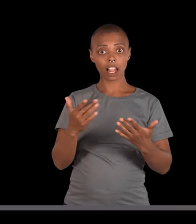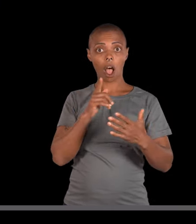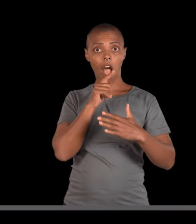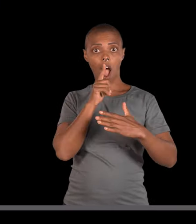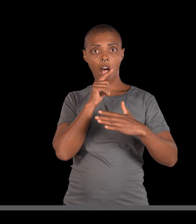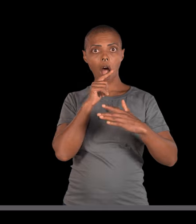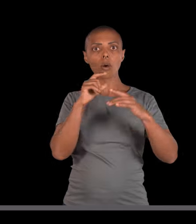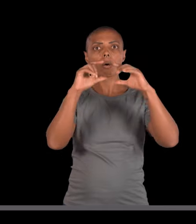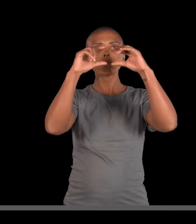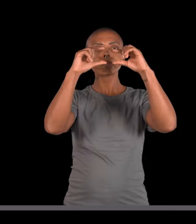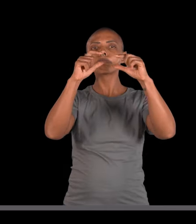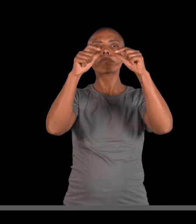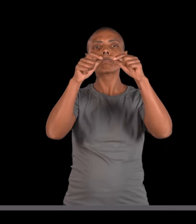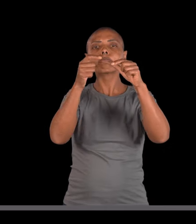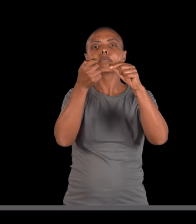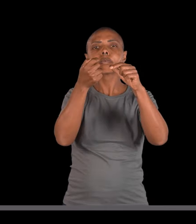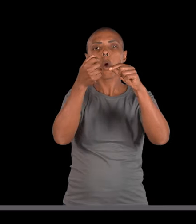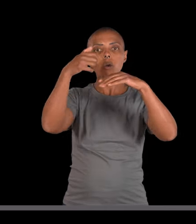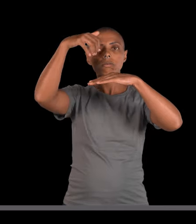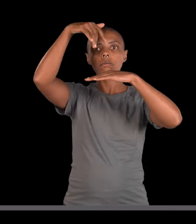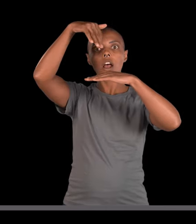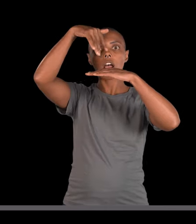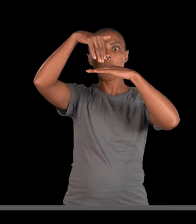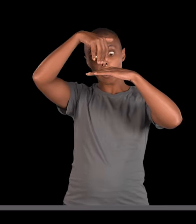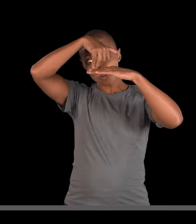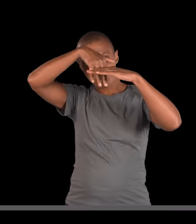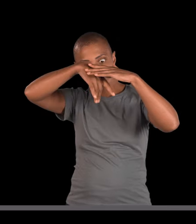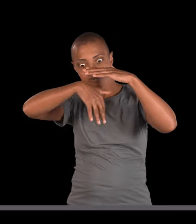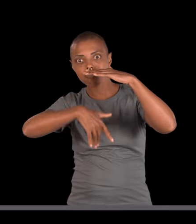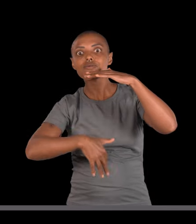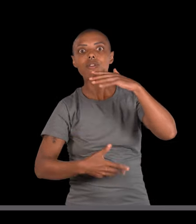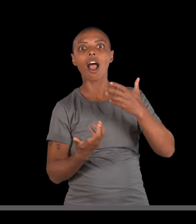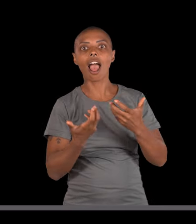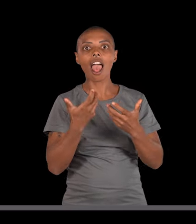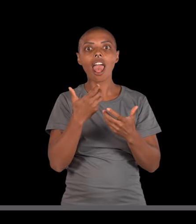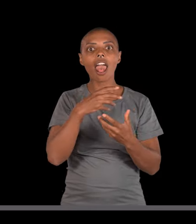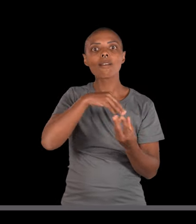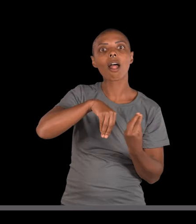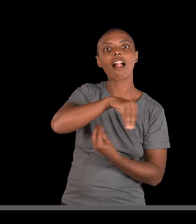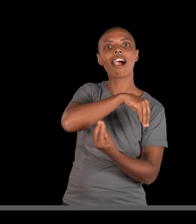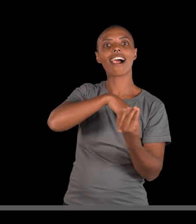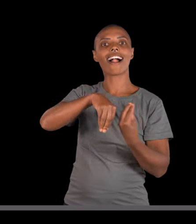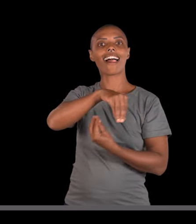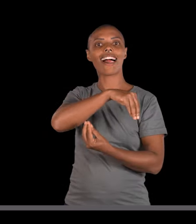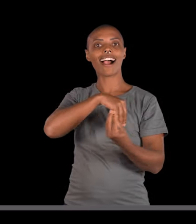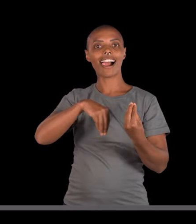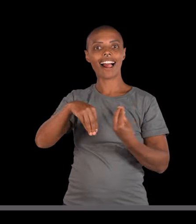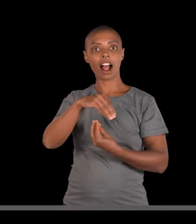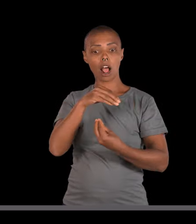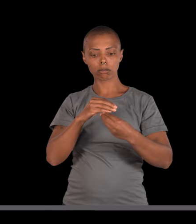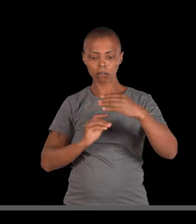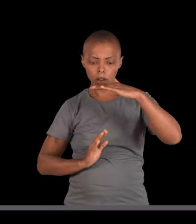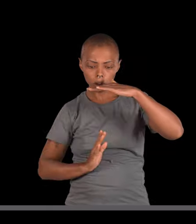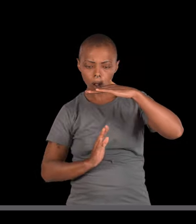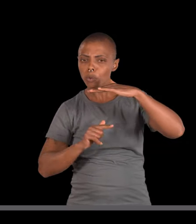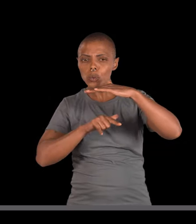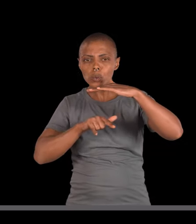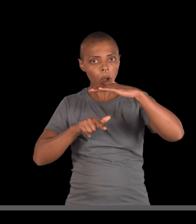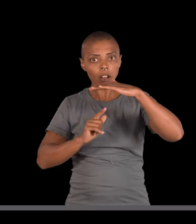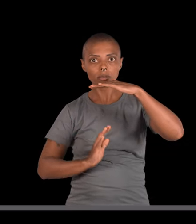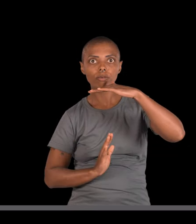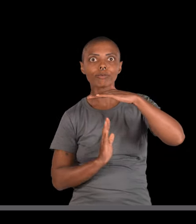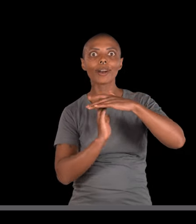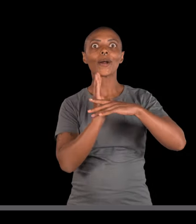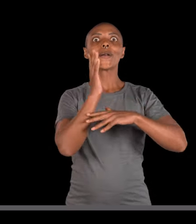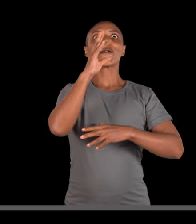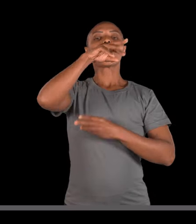Então, a água sempre vai de onde está menos concentrado para onde está mais concentrado. Ou seja, de onde tem menos soluto